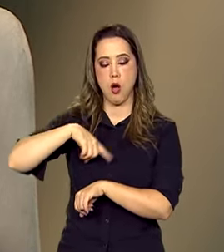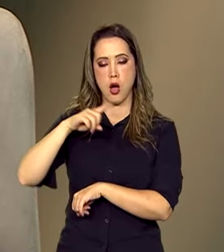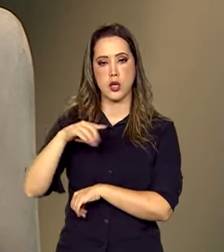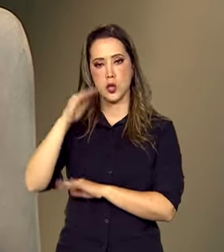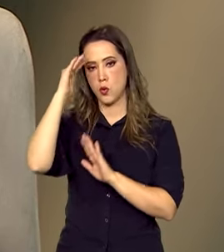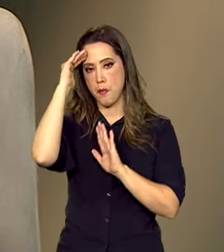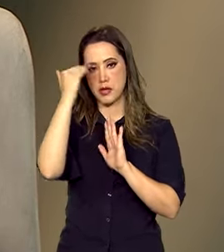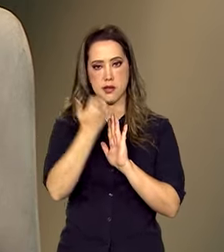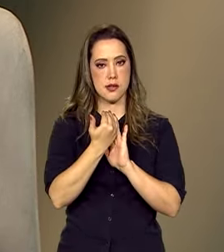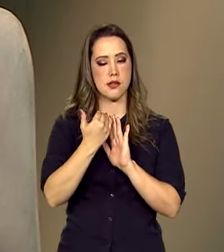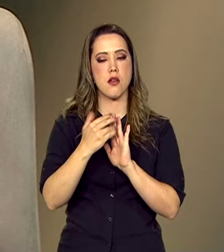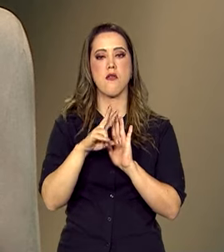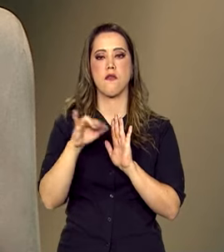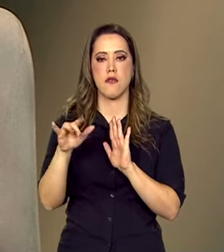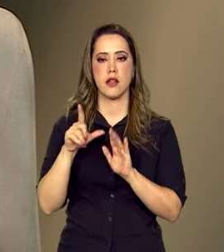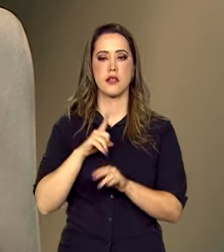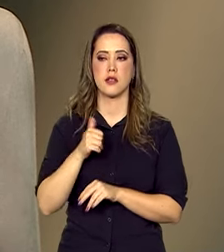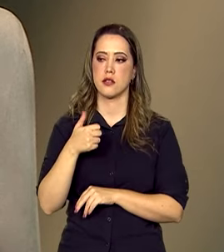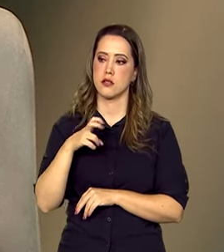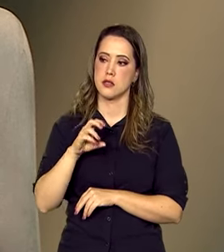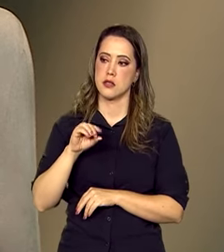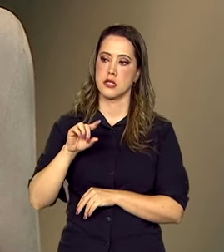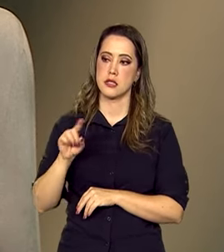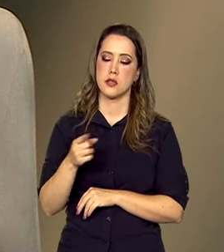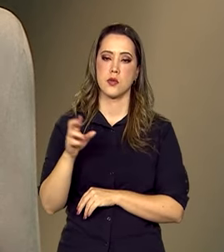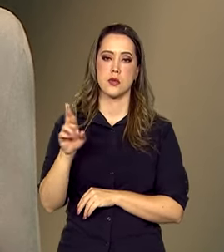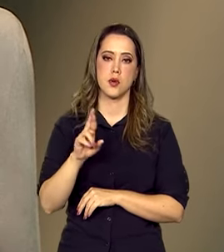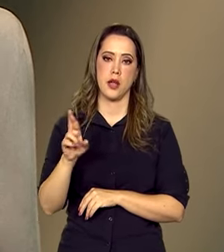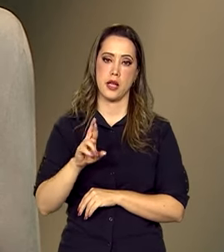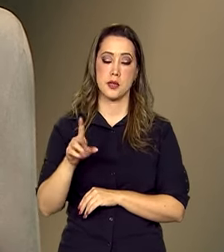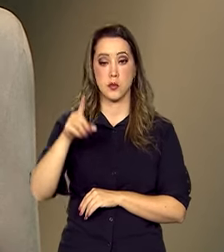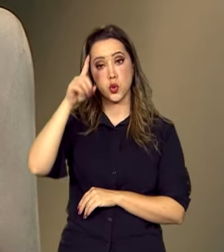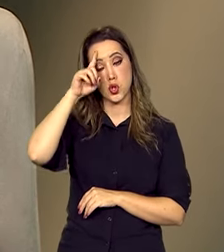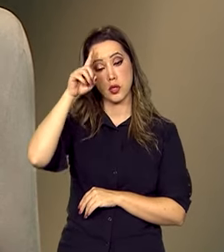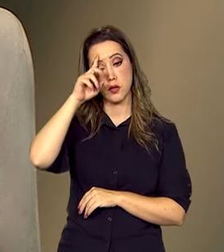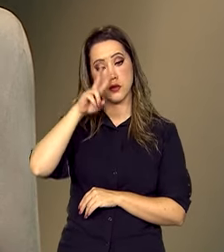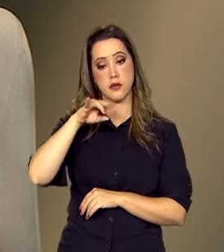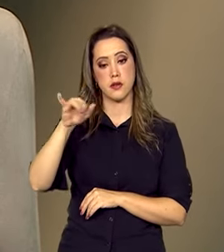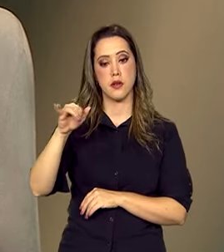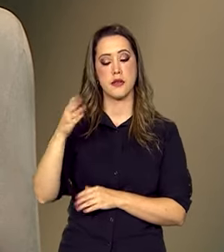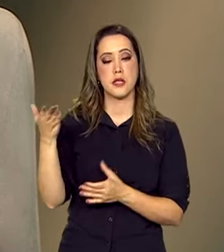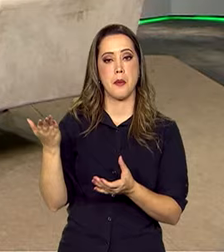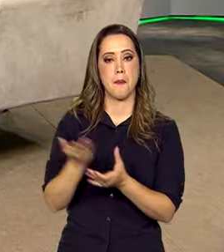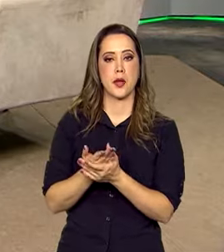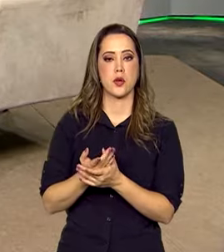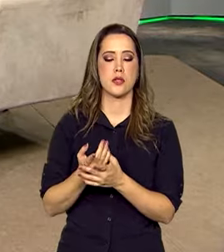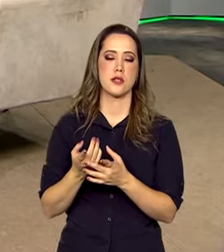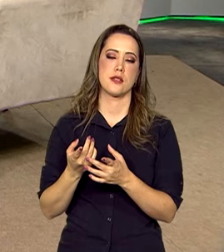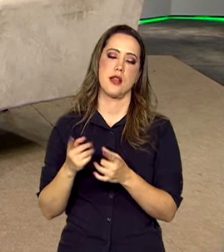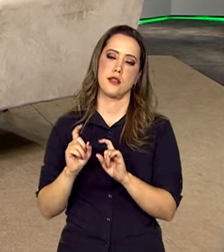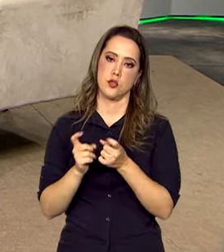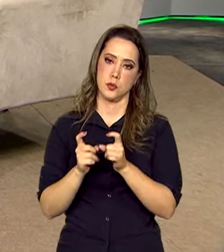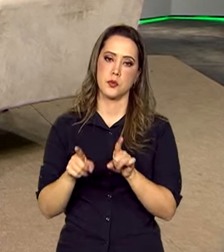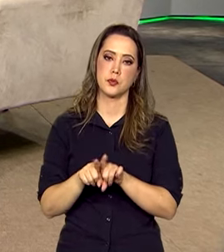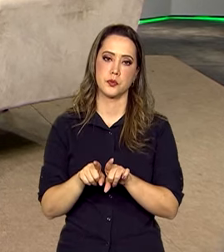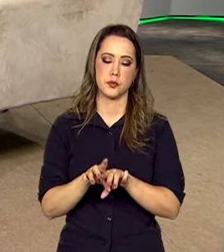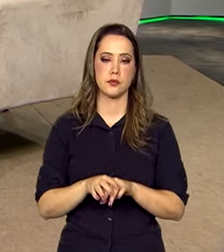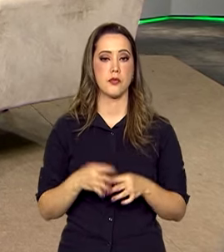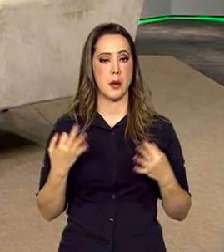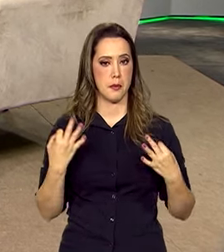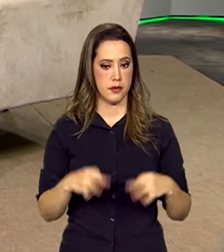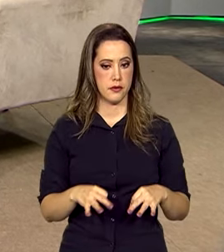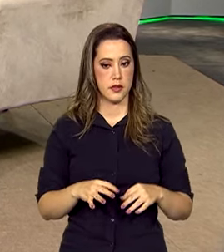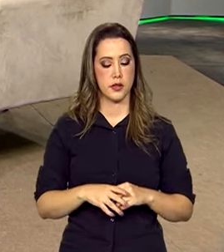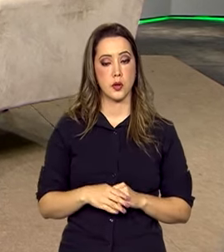desobediência, R 150 mil por dia e ela será processada administrativamente. Perfeito,